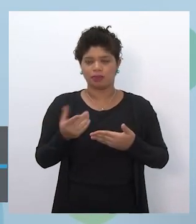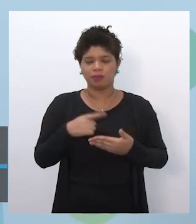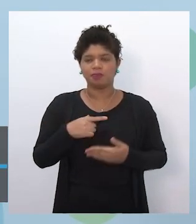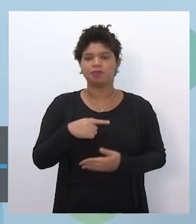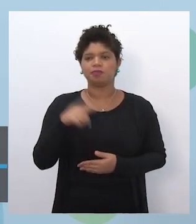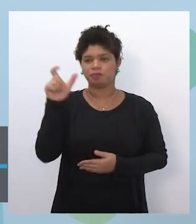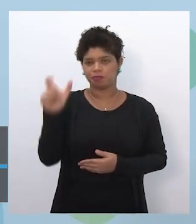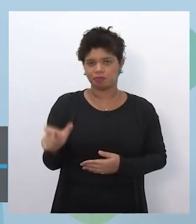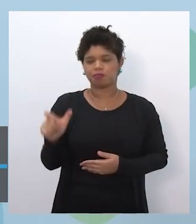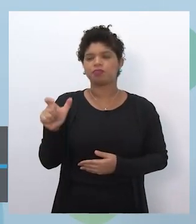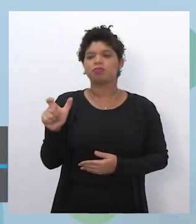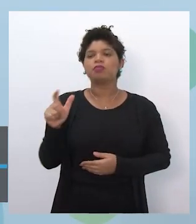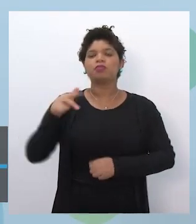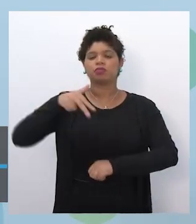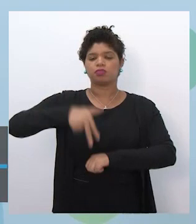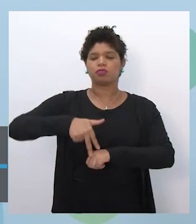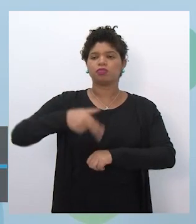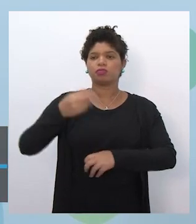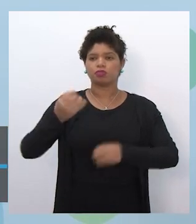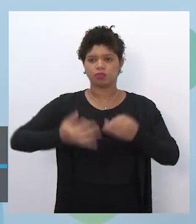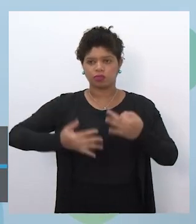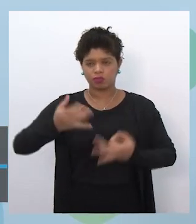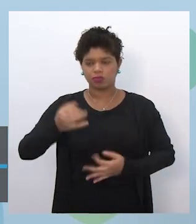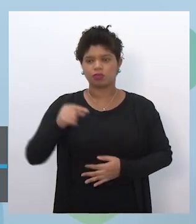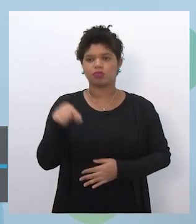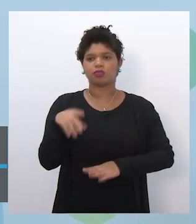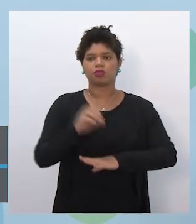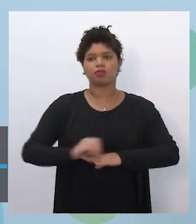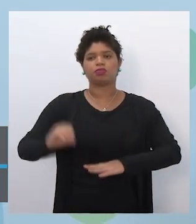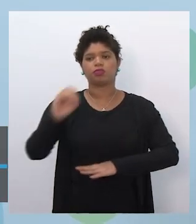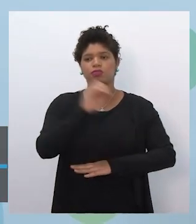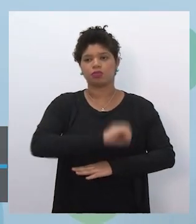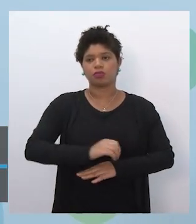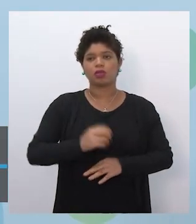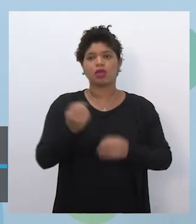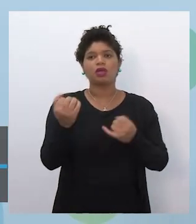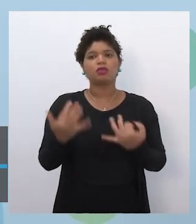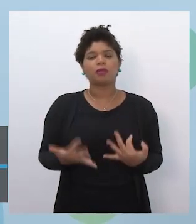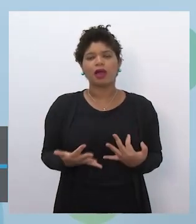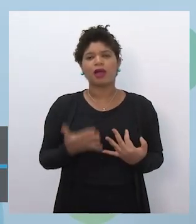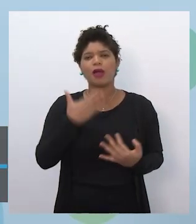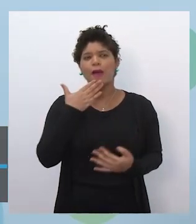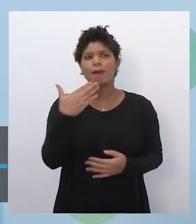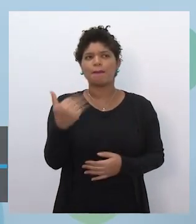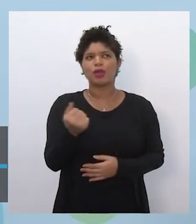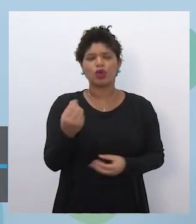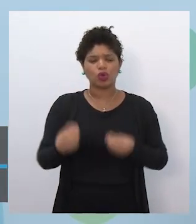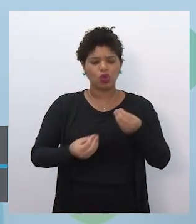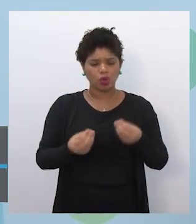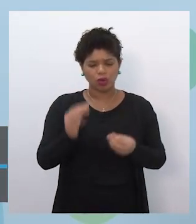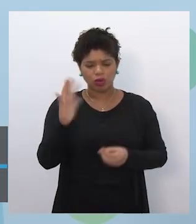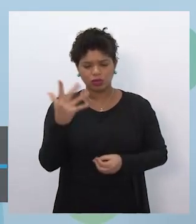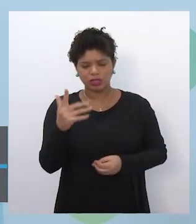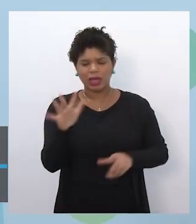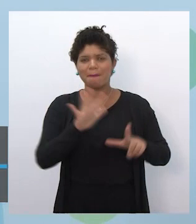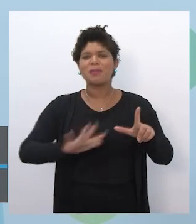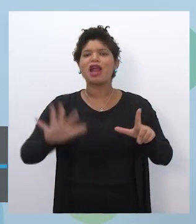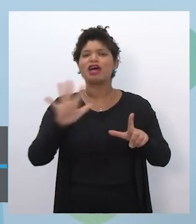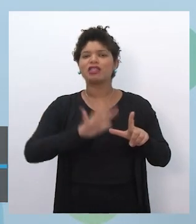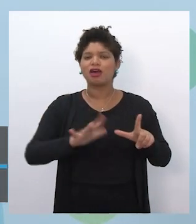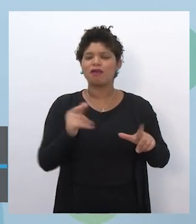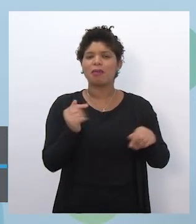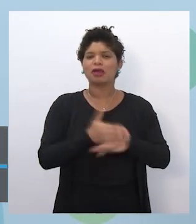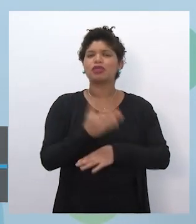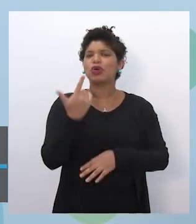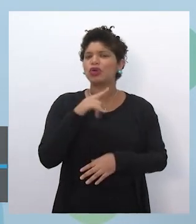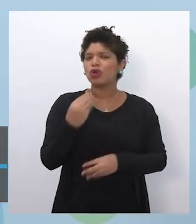nos próximos dias aqui no Centro de Mídias também, para eles explicarem um pouco melhor, contarem como funciona a plataforma, como acessar,